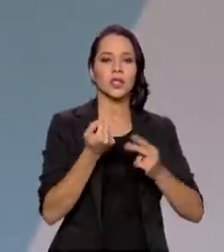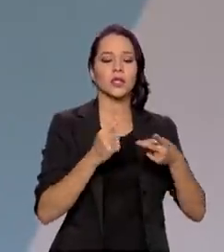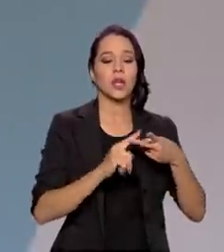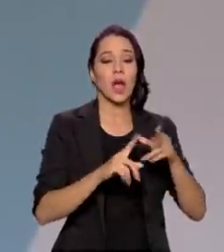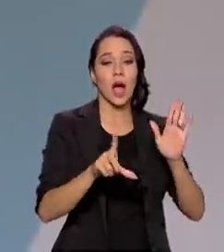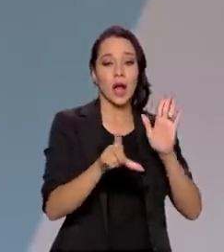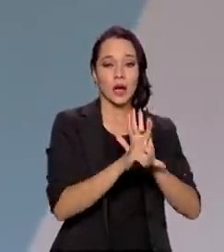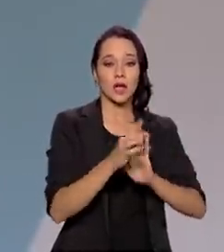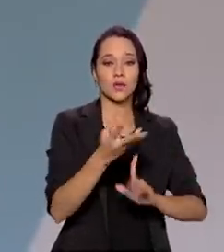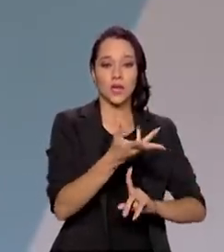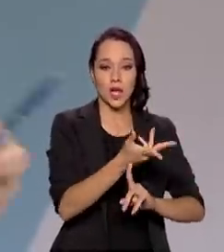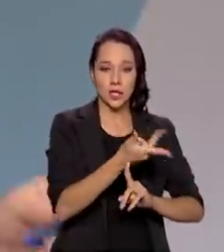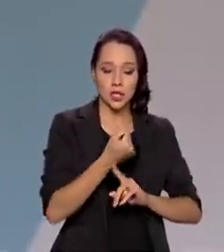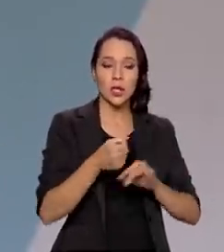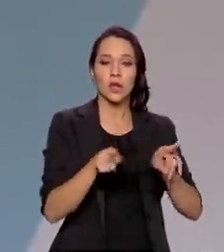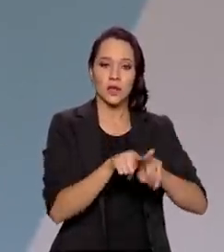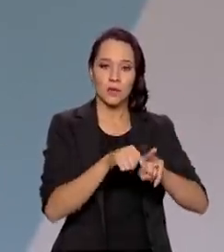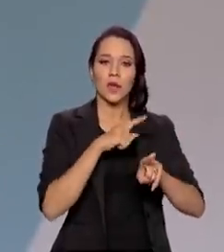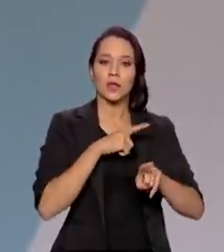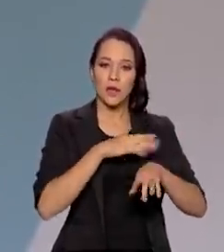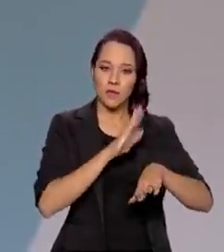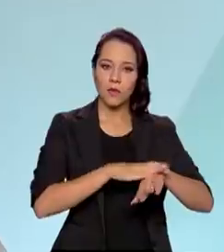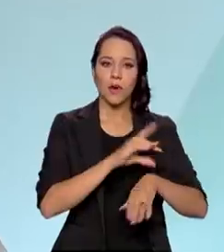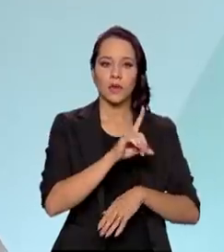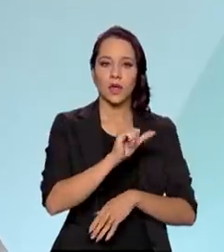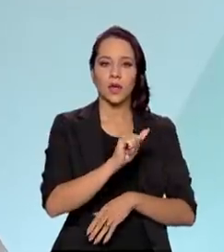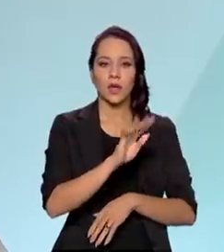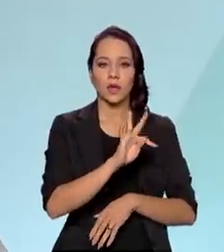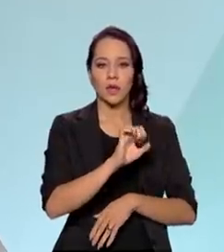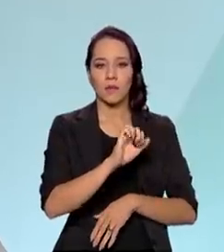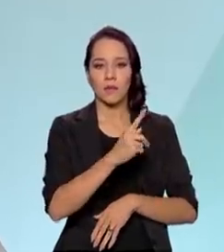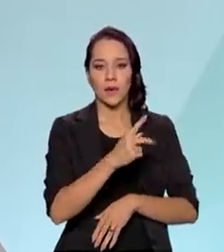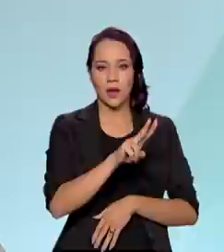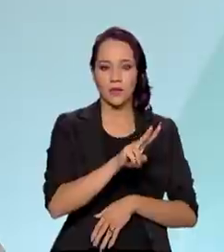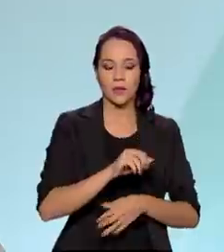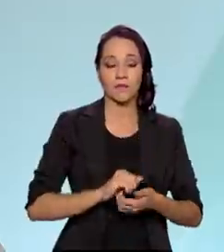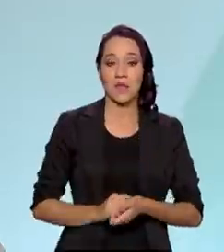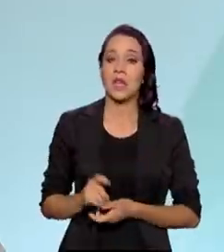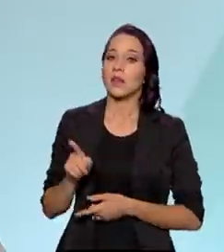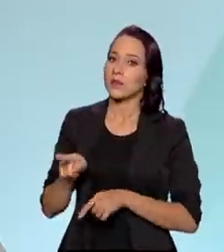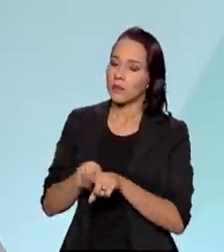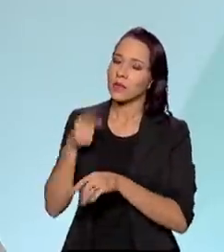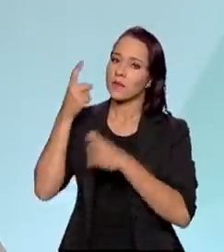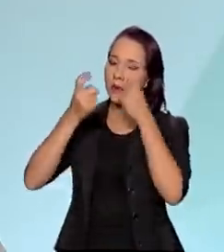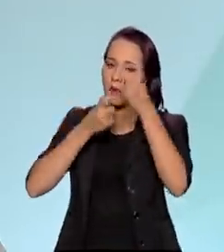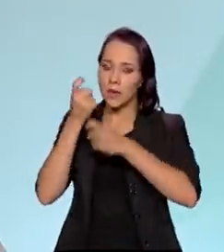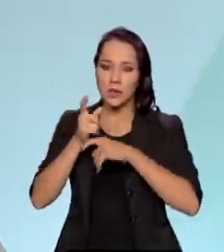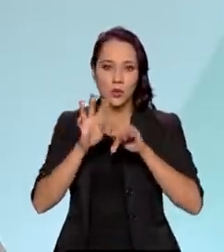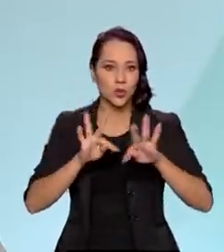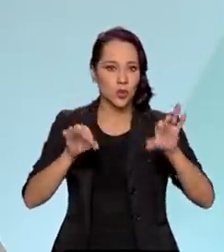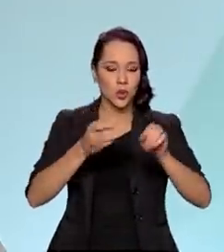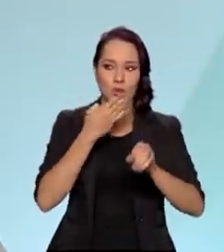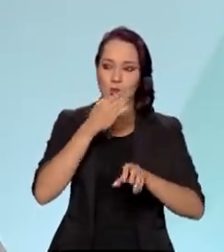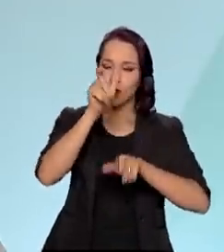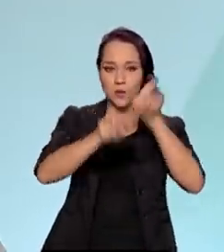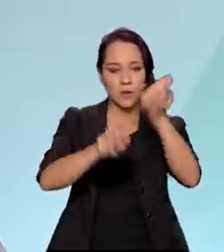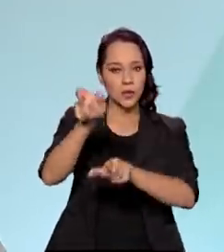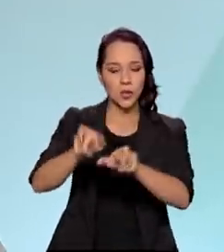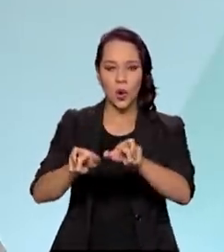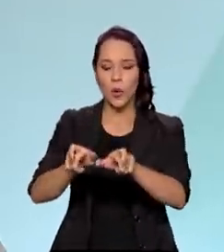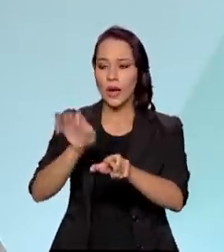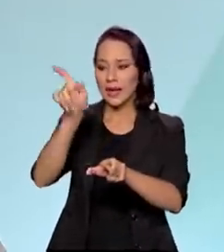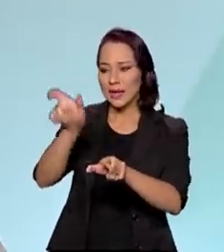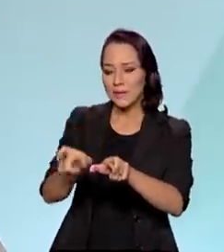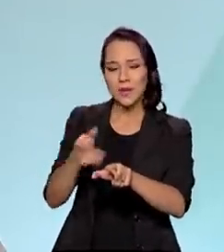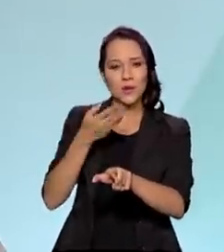que também passaram pela Dataprev. Essa preocupação em tentar alcançar os públicos, aquelas pessoas que, de alguma